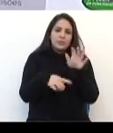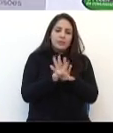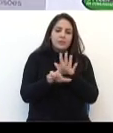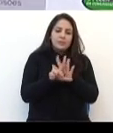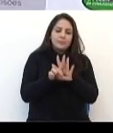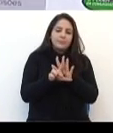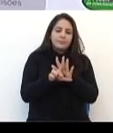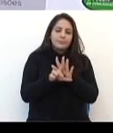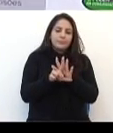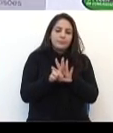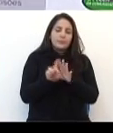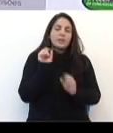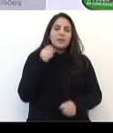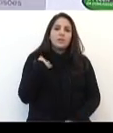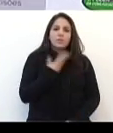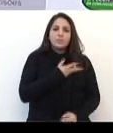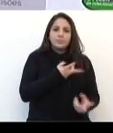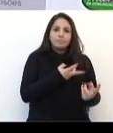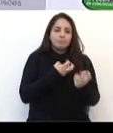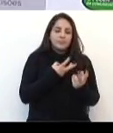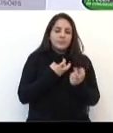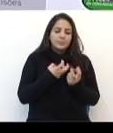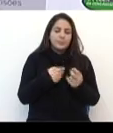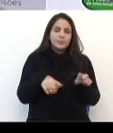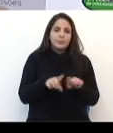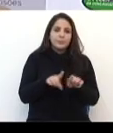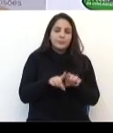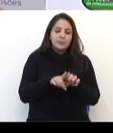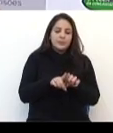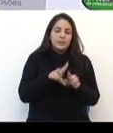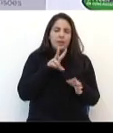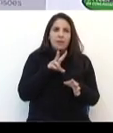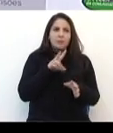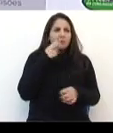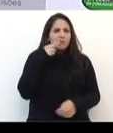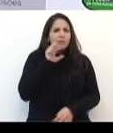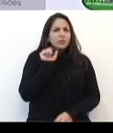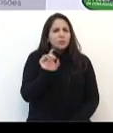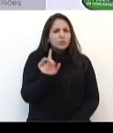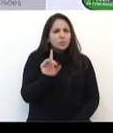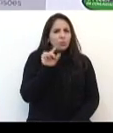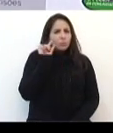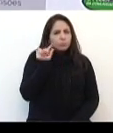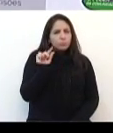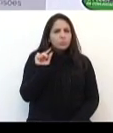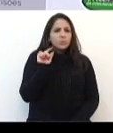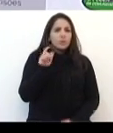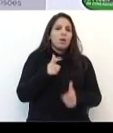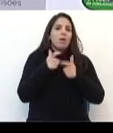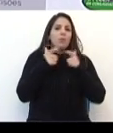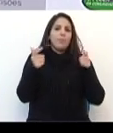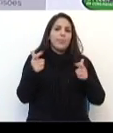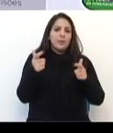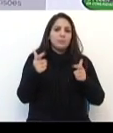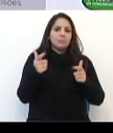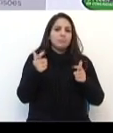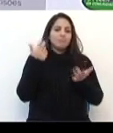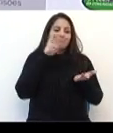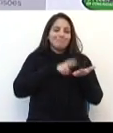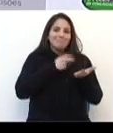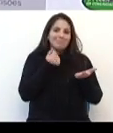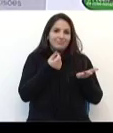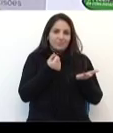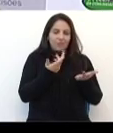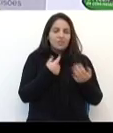Diretrizes Orçamentárias, onde nós percebemos, ali, em lendo apenas um pouquinho, aí já percebemos, então, um aumento na receita, né,